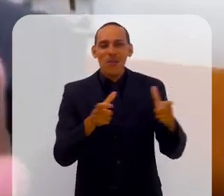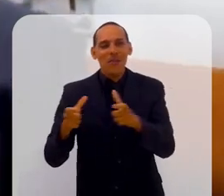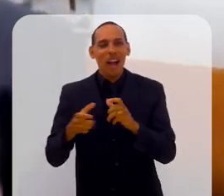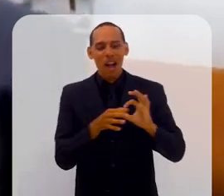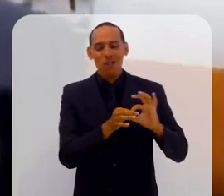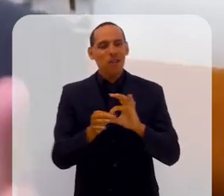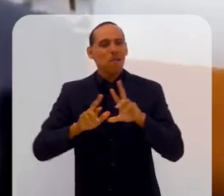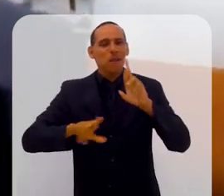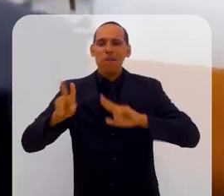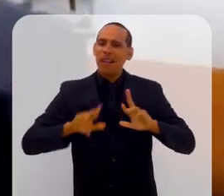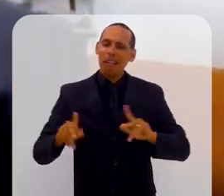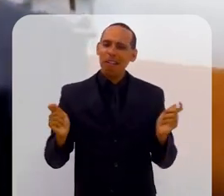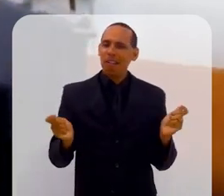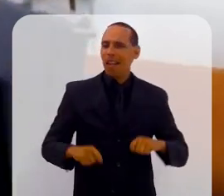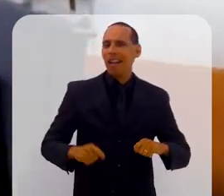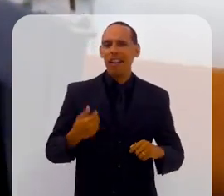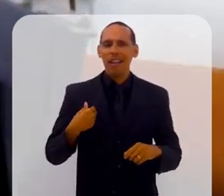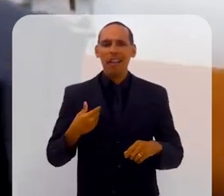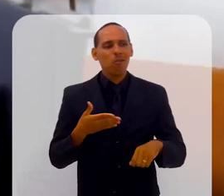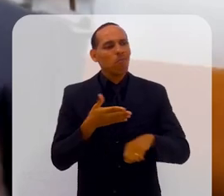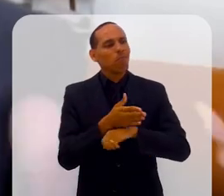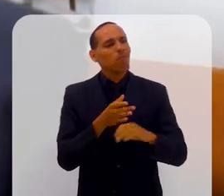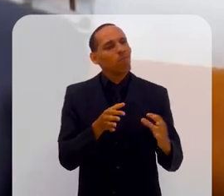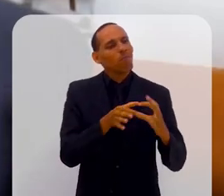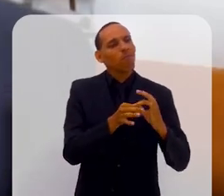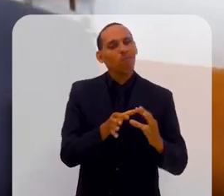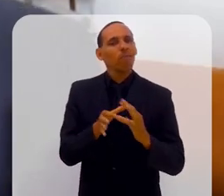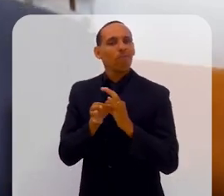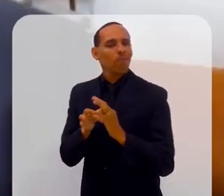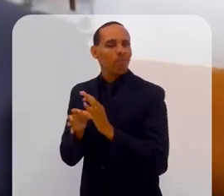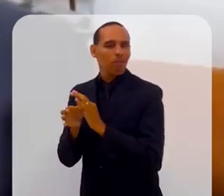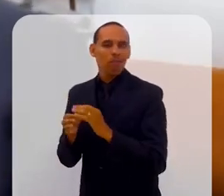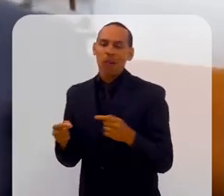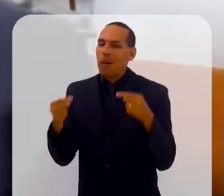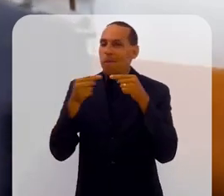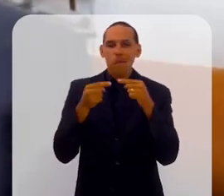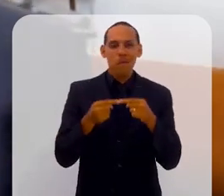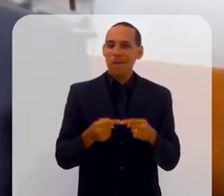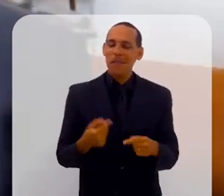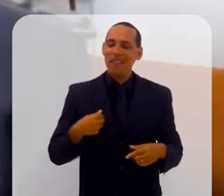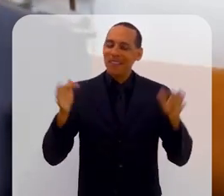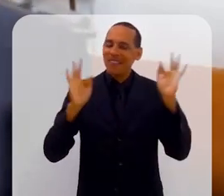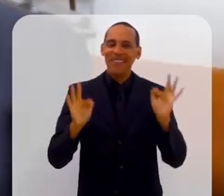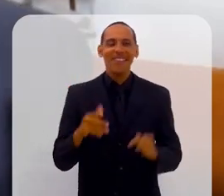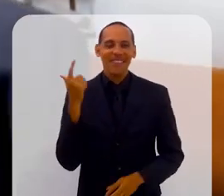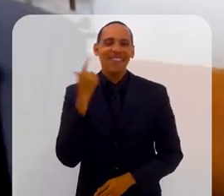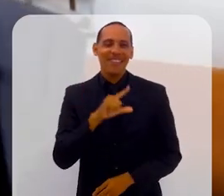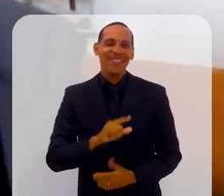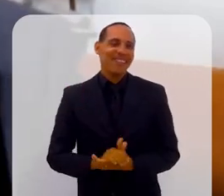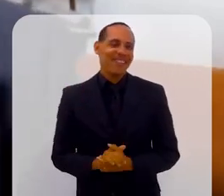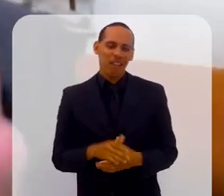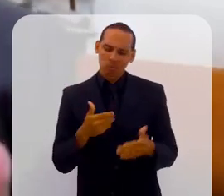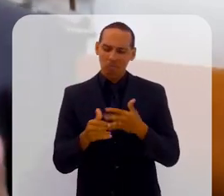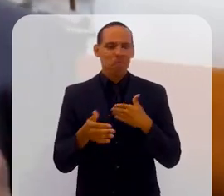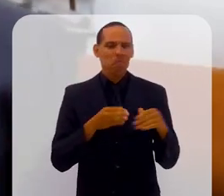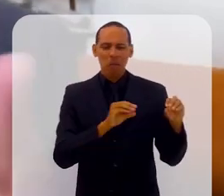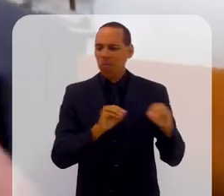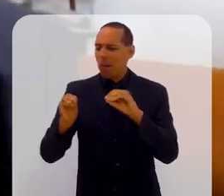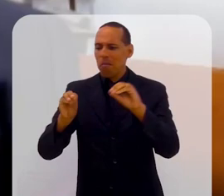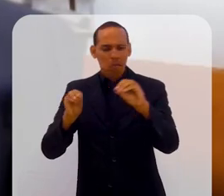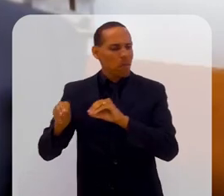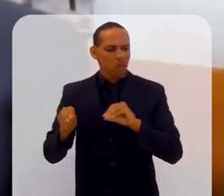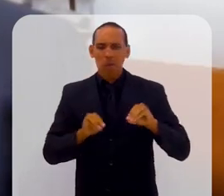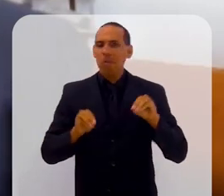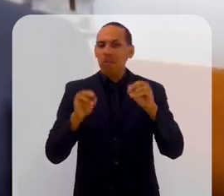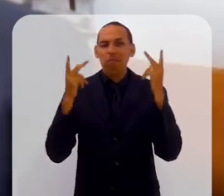contextos distintos, né? Eu consigo me encaixar e encontrar ali a felicidade, mesmo tendo a mudança,